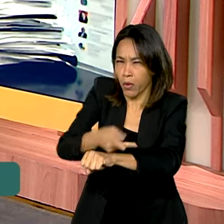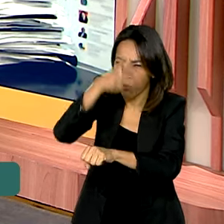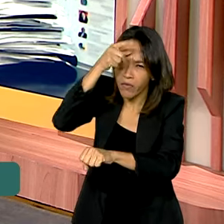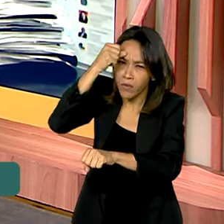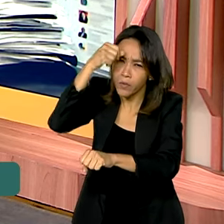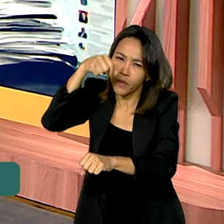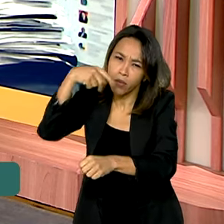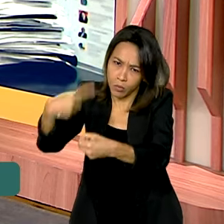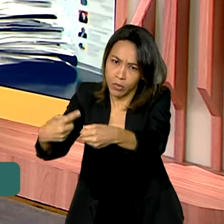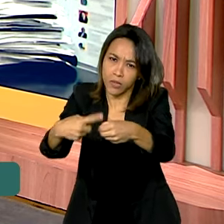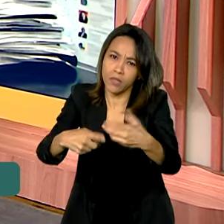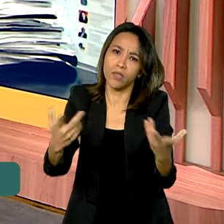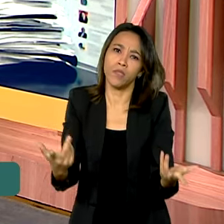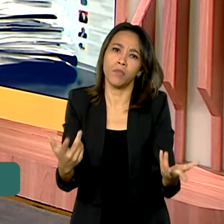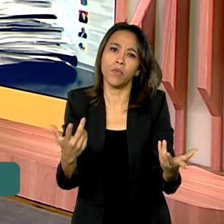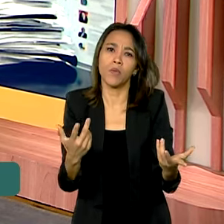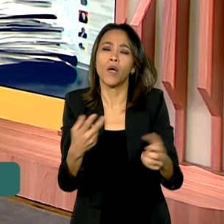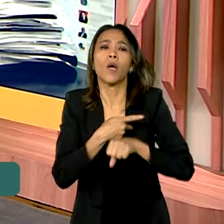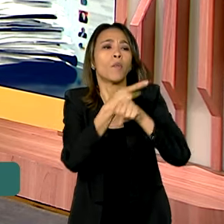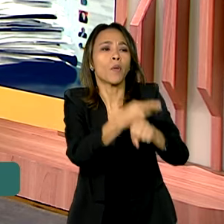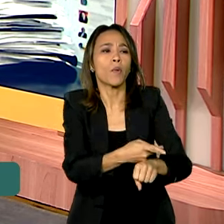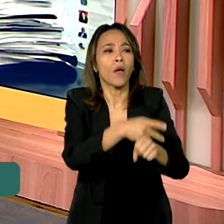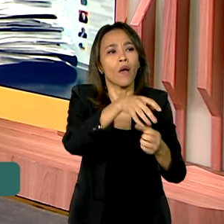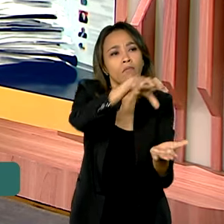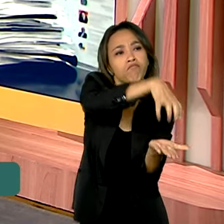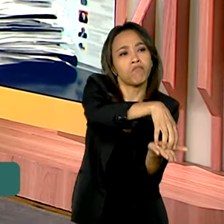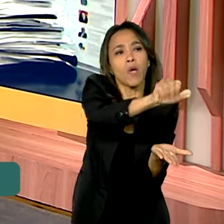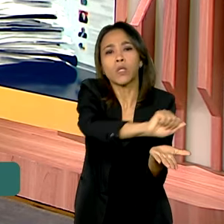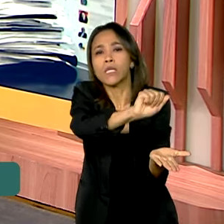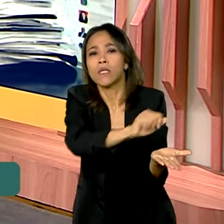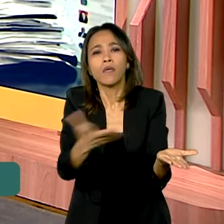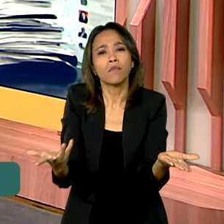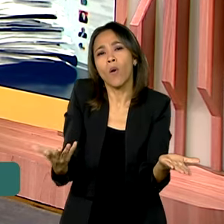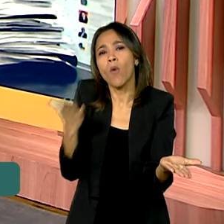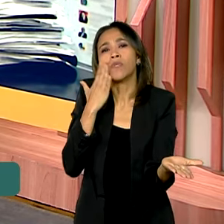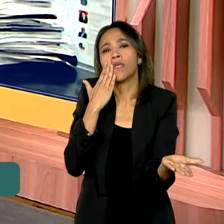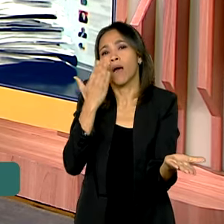município em que mora, alguma entidade? Como que faz para saber mais desse programa?